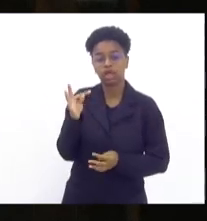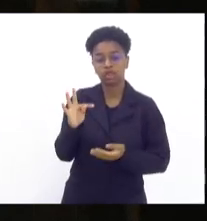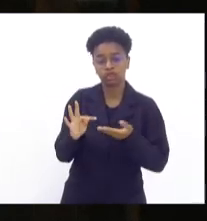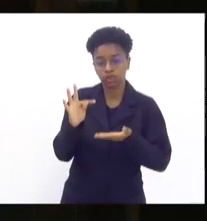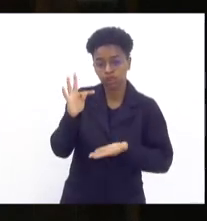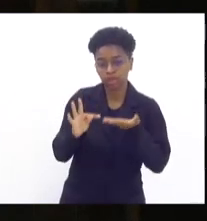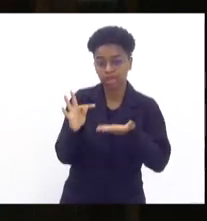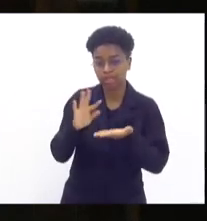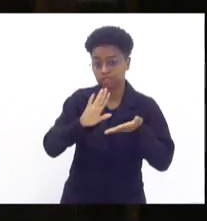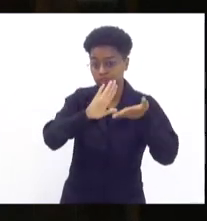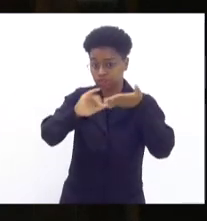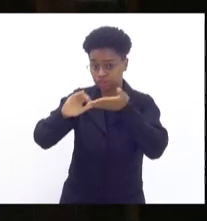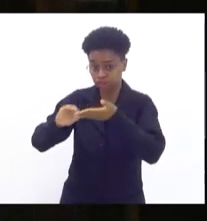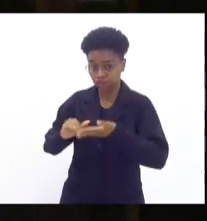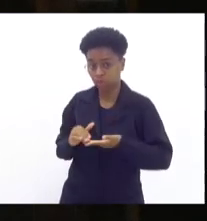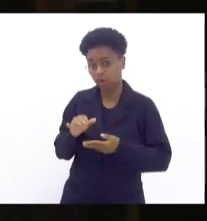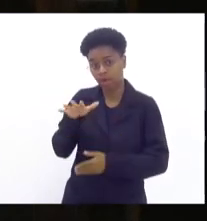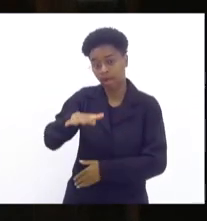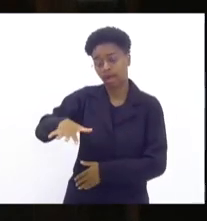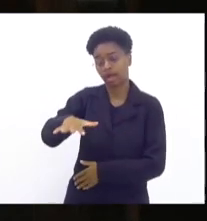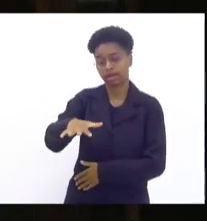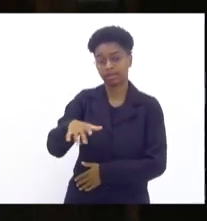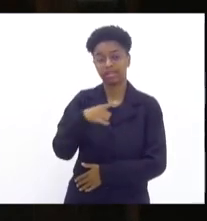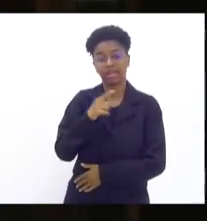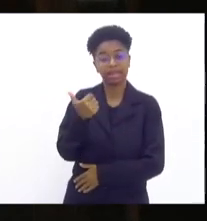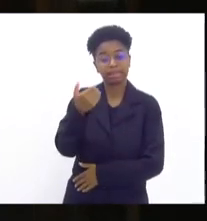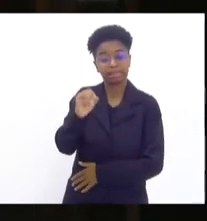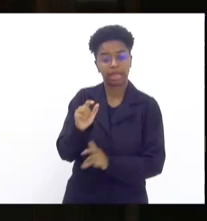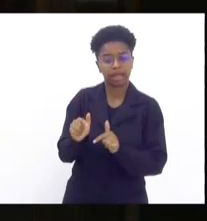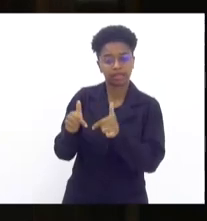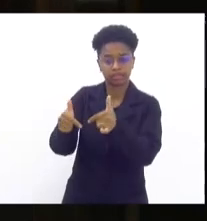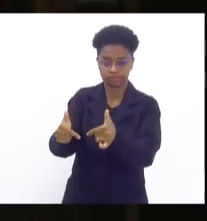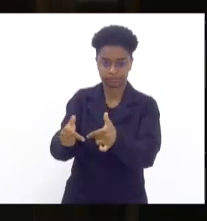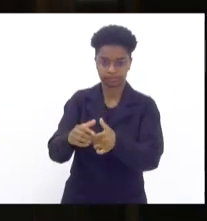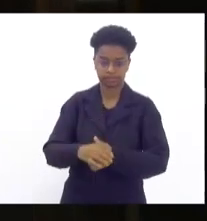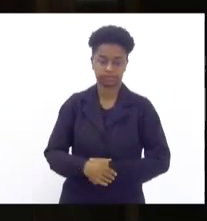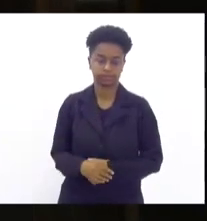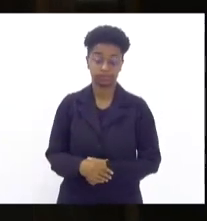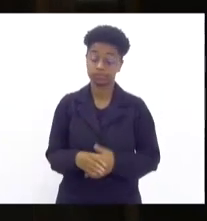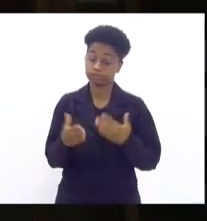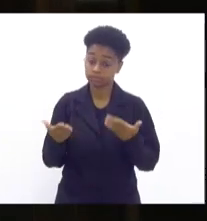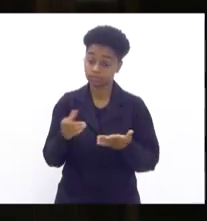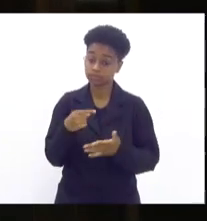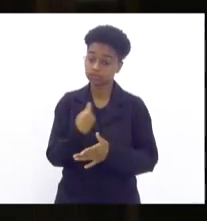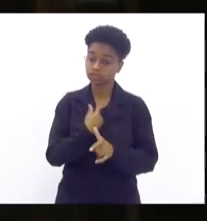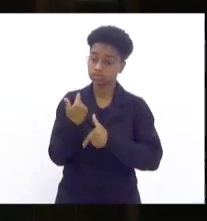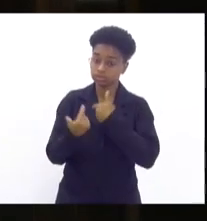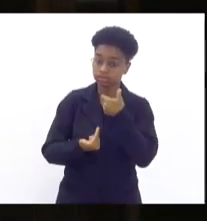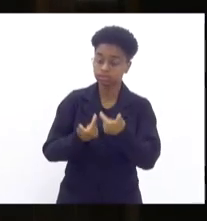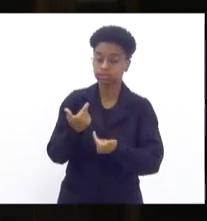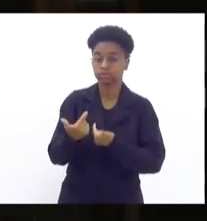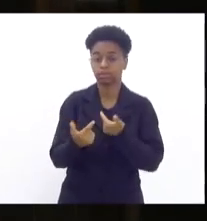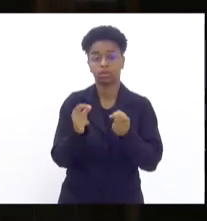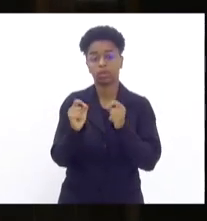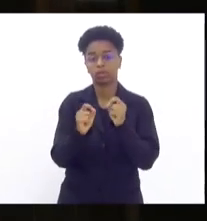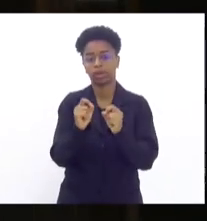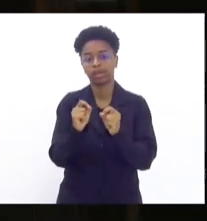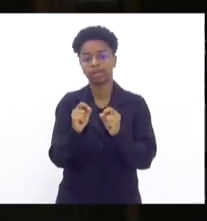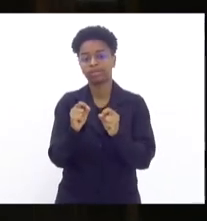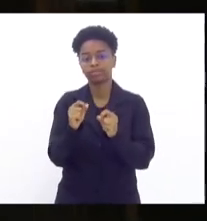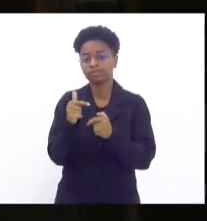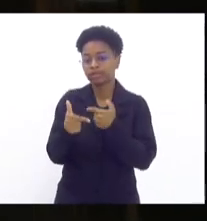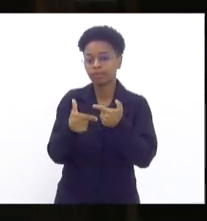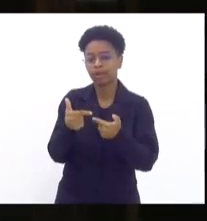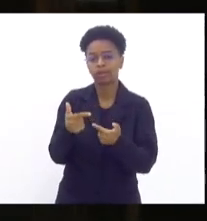de Israel, com 10 operações realizadas. Então, o nosso trabalho é um trabalho que os